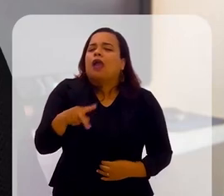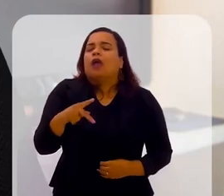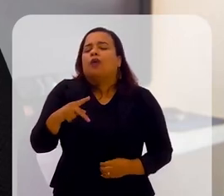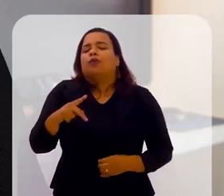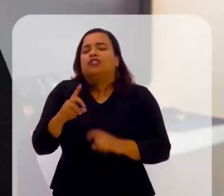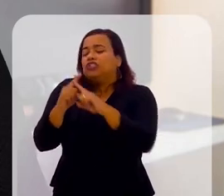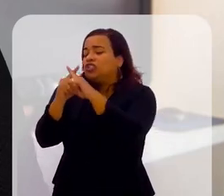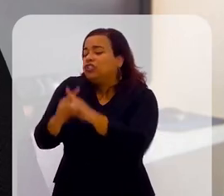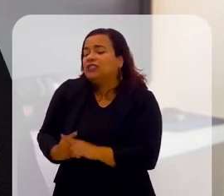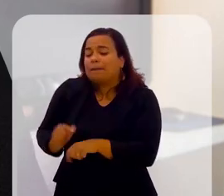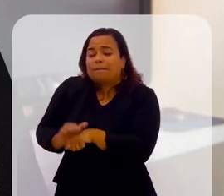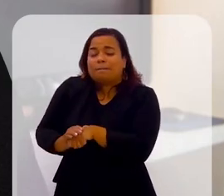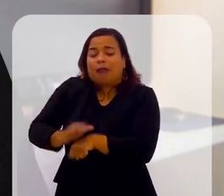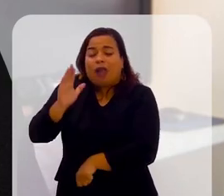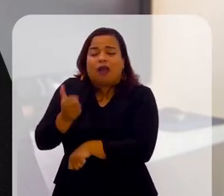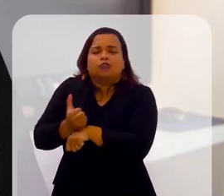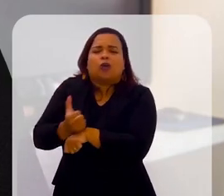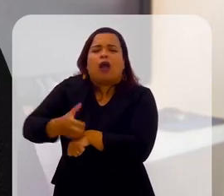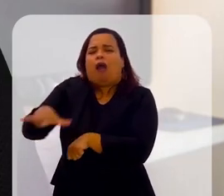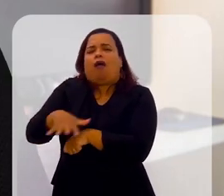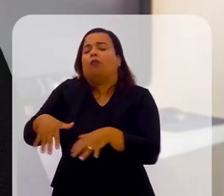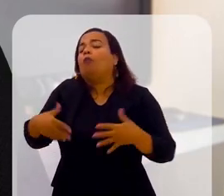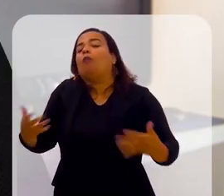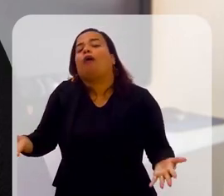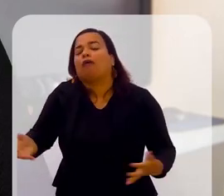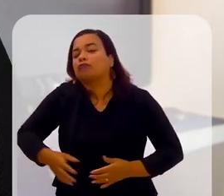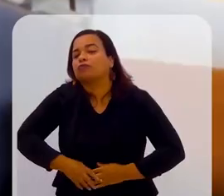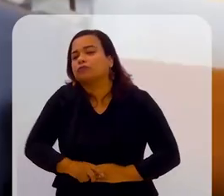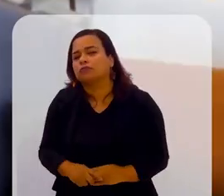desafios profissionais?